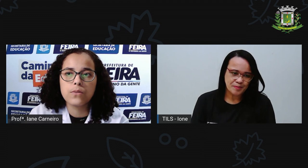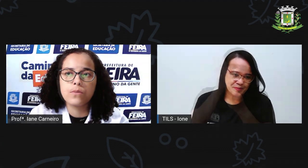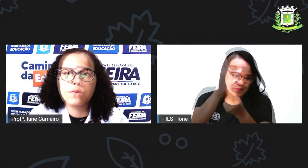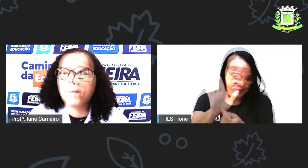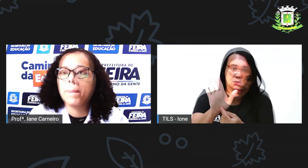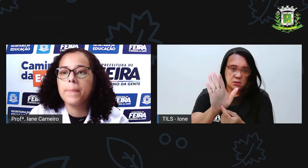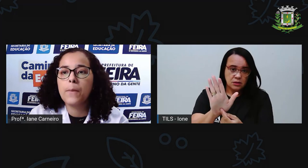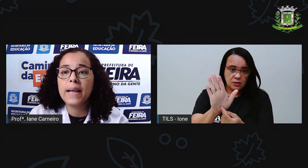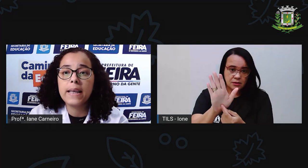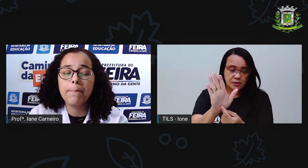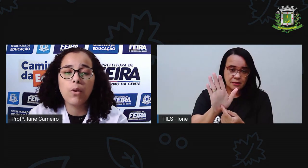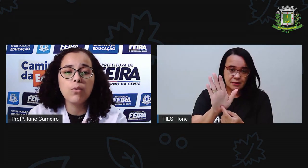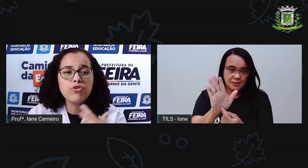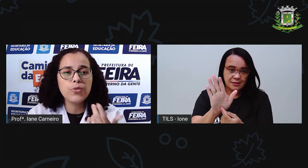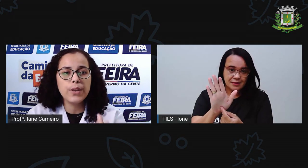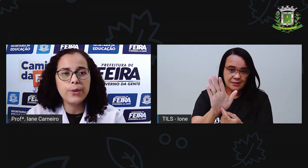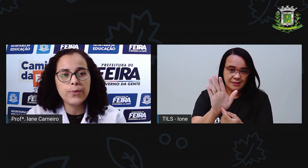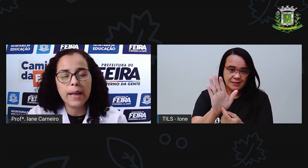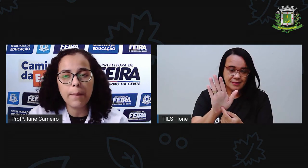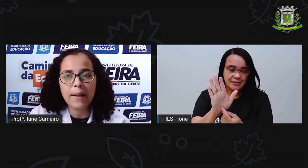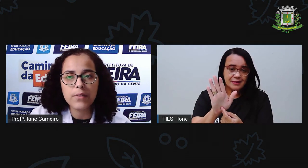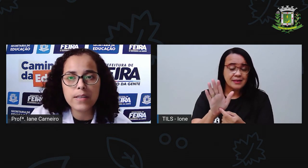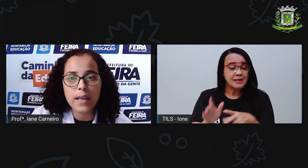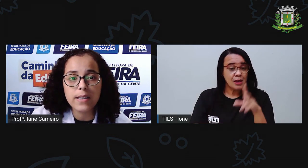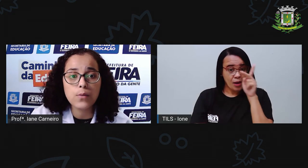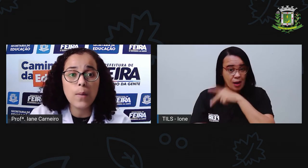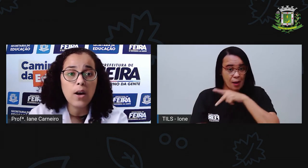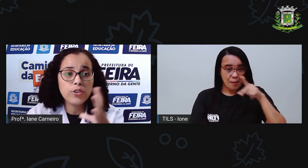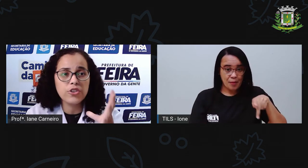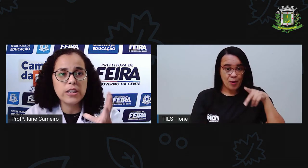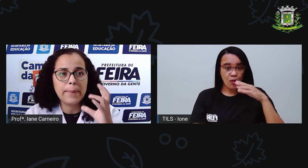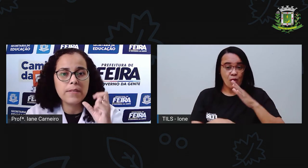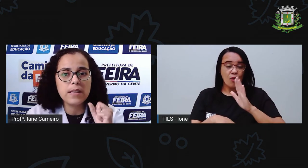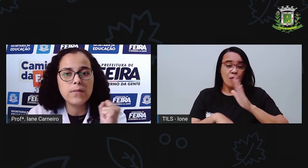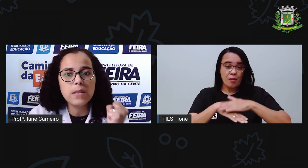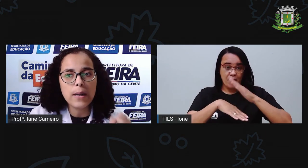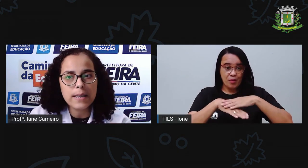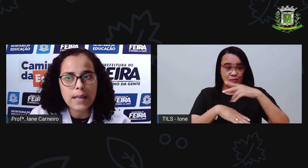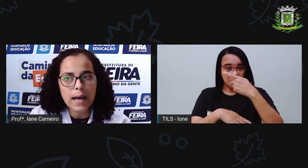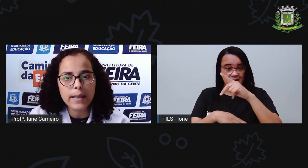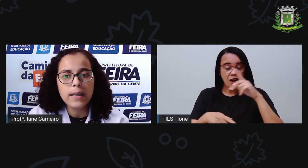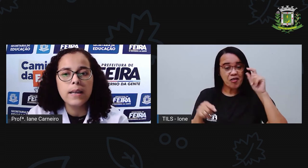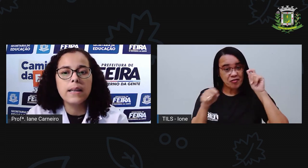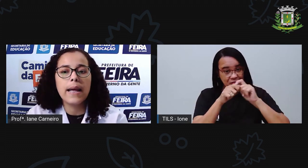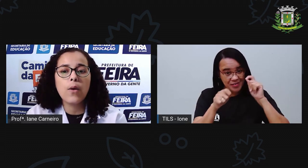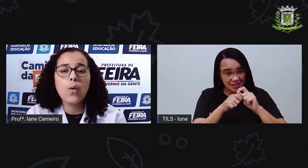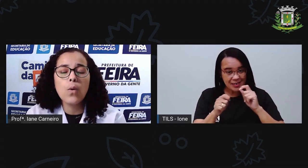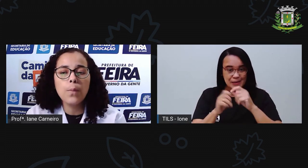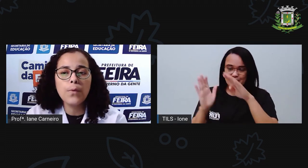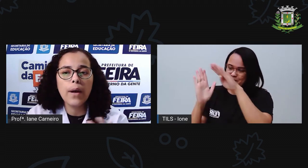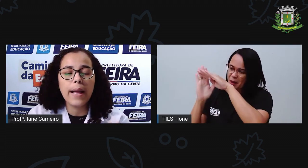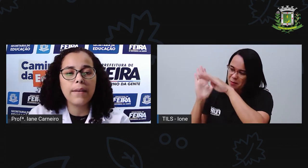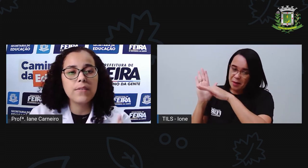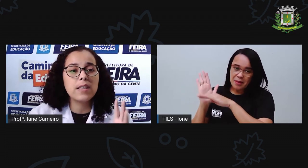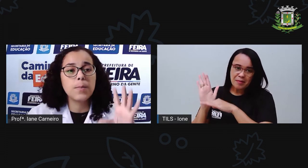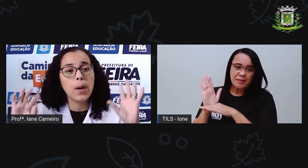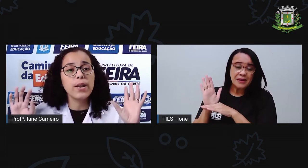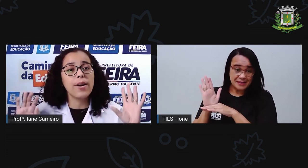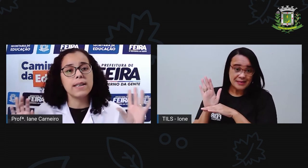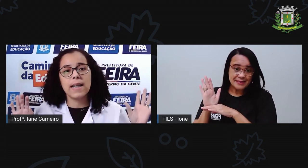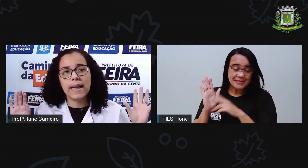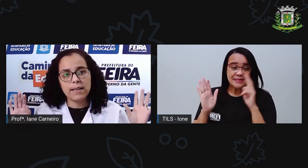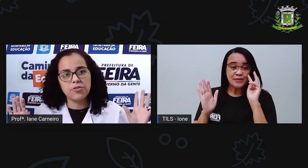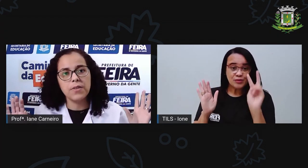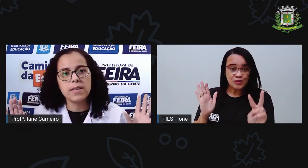Pronto. Então, aqui a Pro construiu, né, para vocês, uma rotina para vocês visualizarem, né, como é que vocês